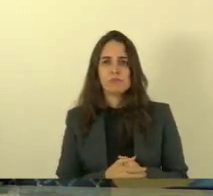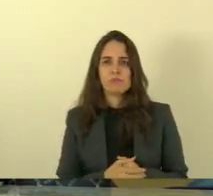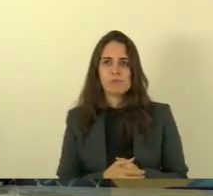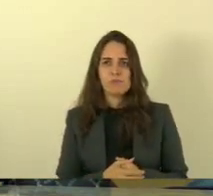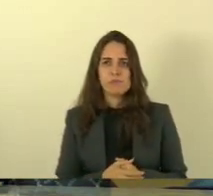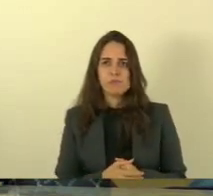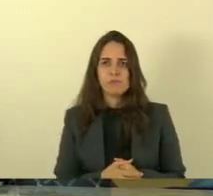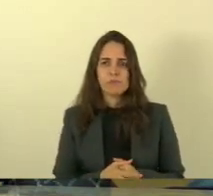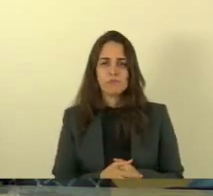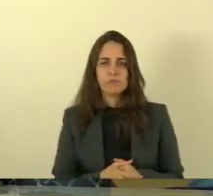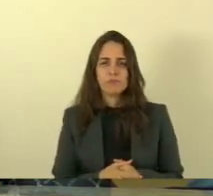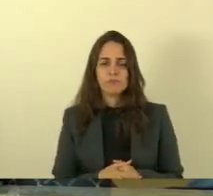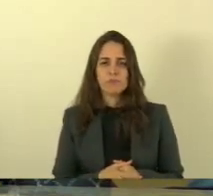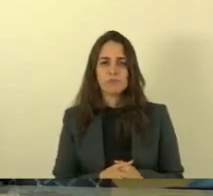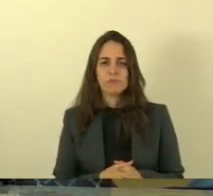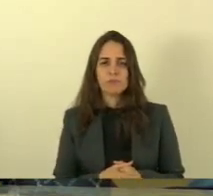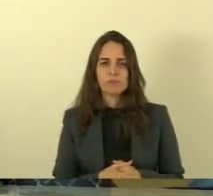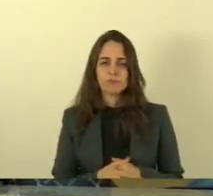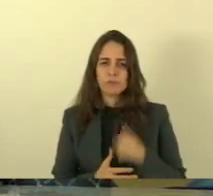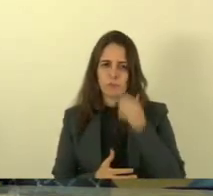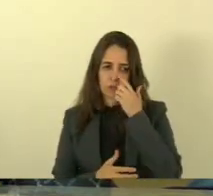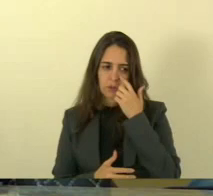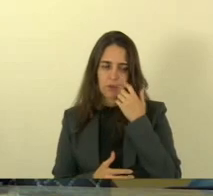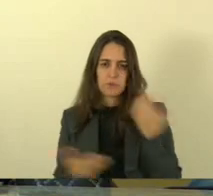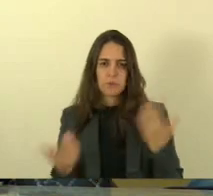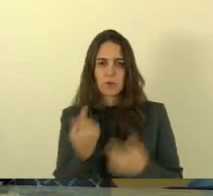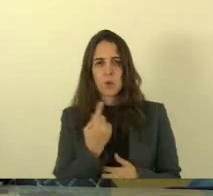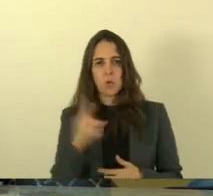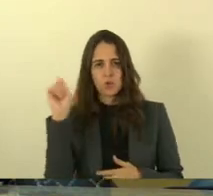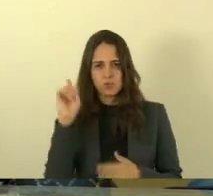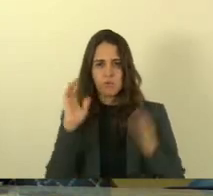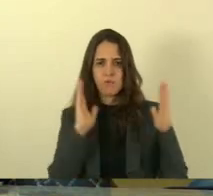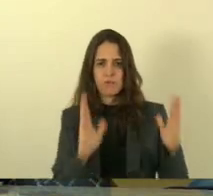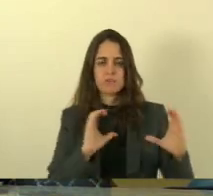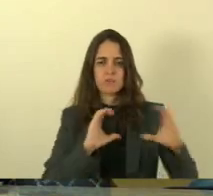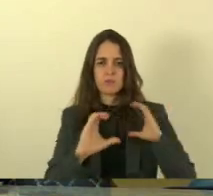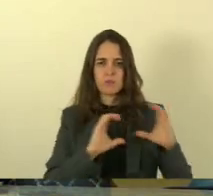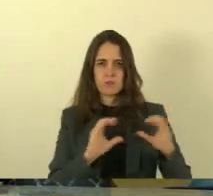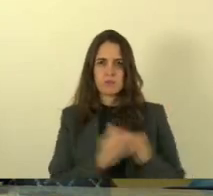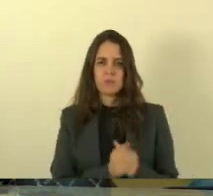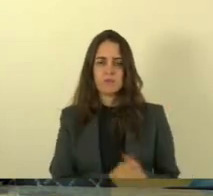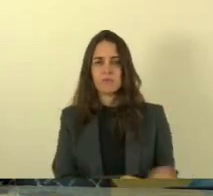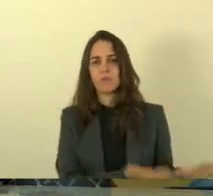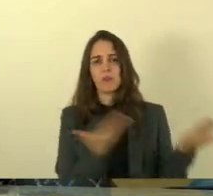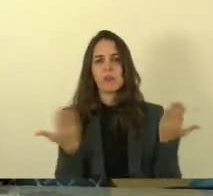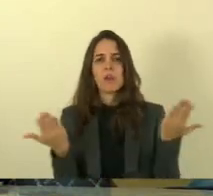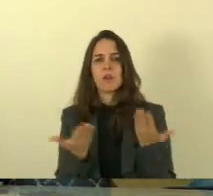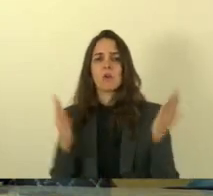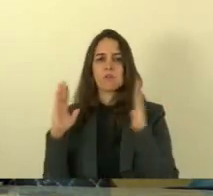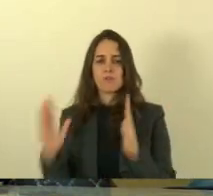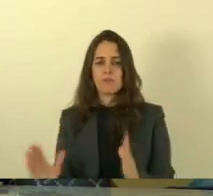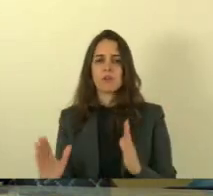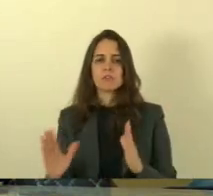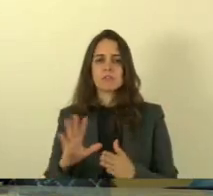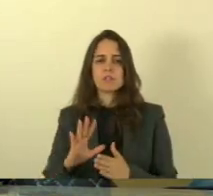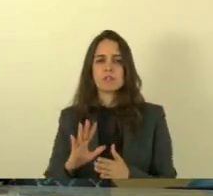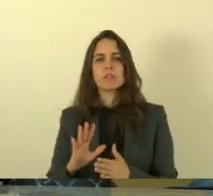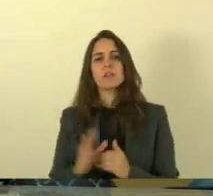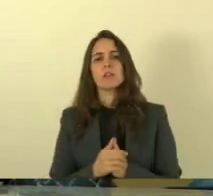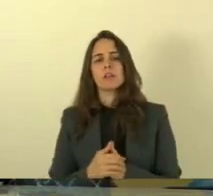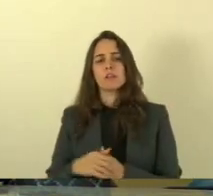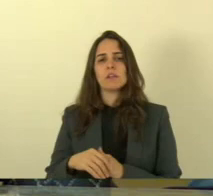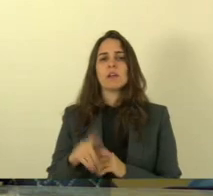deputada janete foi a última a fazer uso da palavra da fase das comunicações agora passaremos a fase do grande